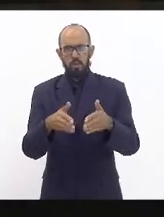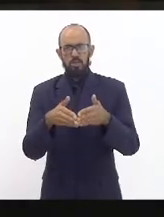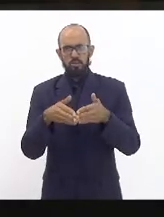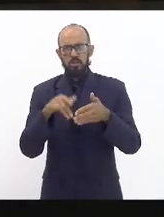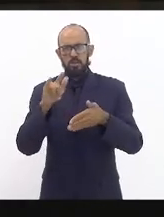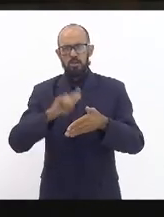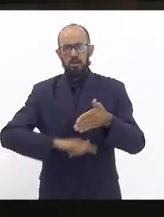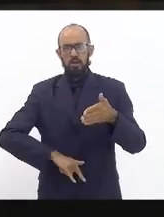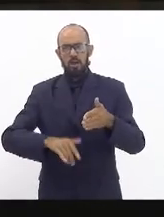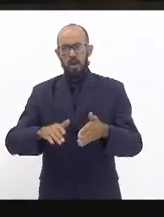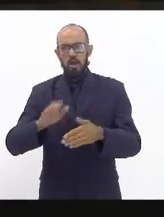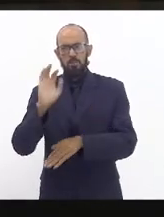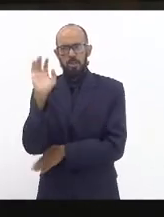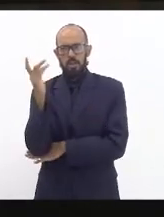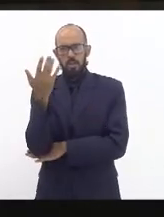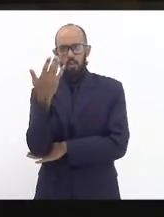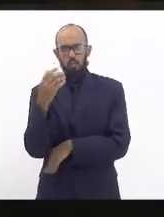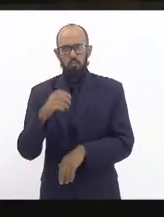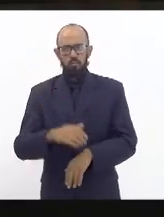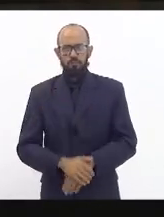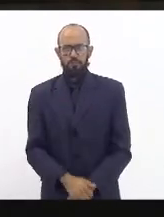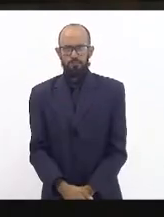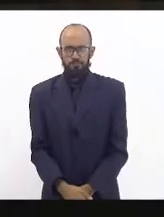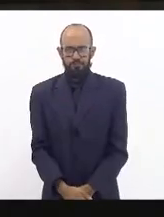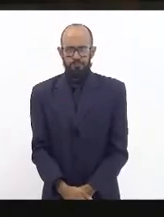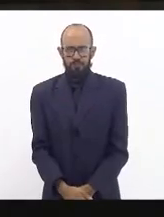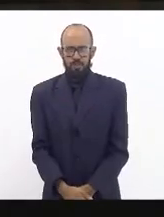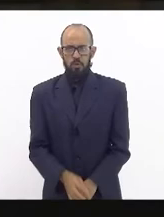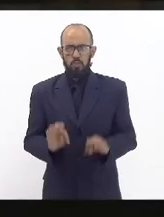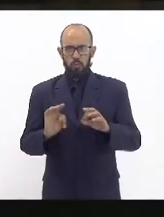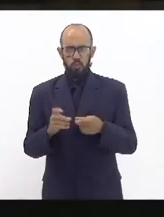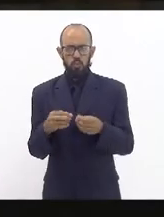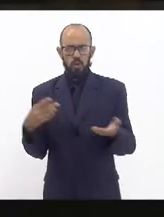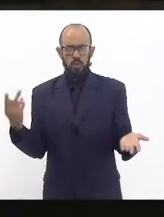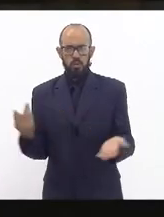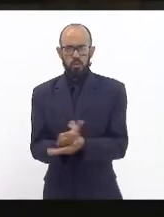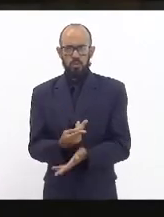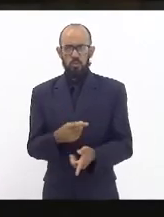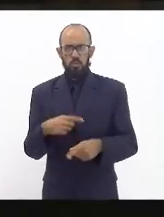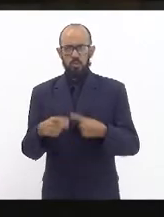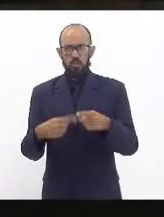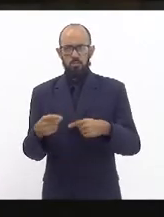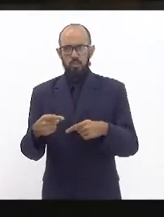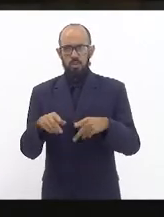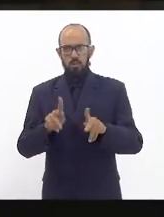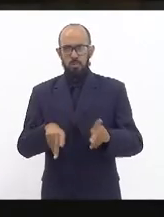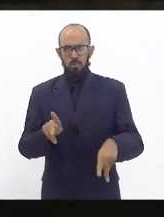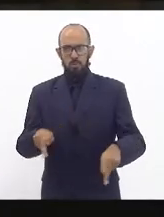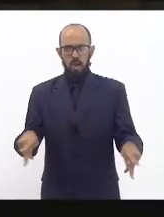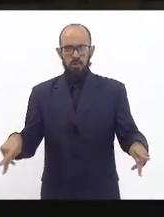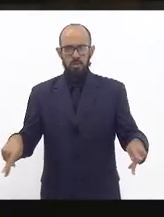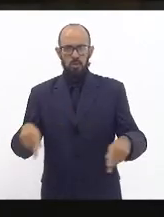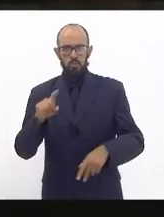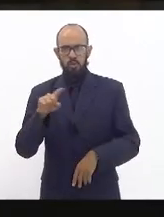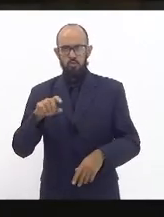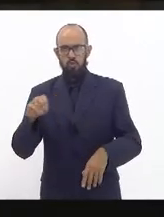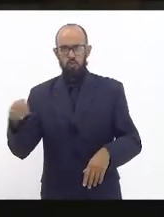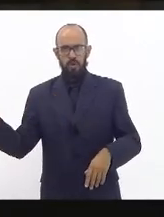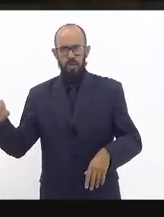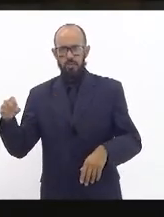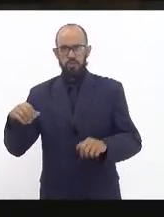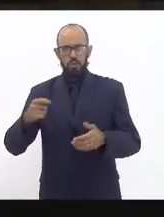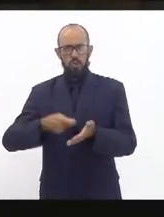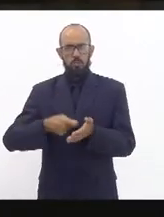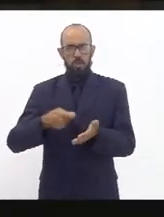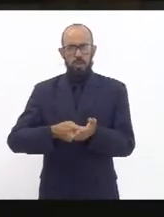aprovar sem ter licença nenhuma as coisas aconteceram e daqui para frente a população da zona oeste vai ter que ser obrigada